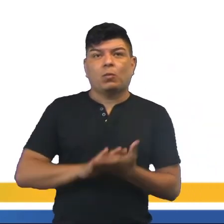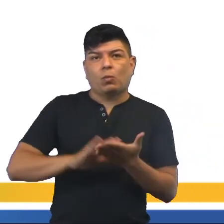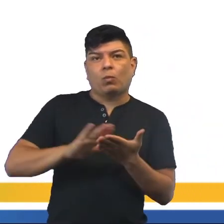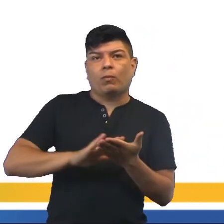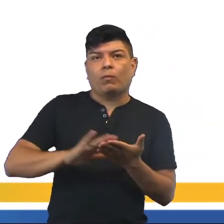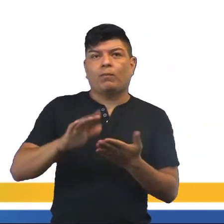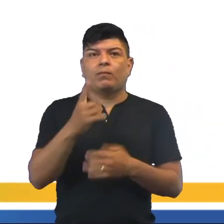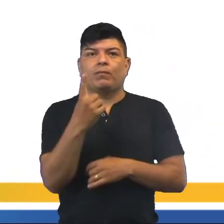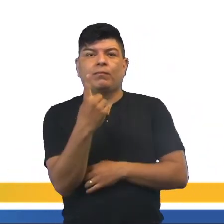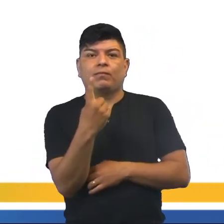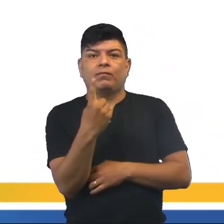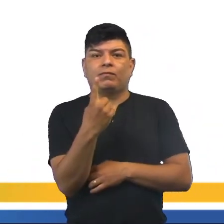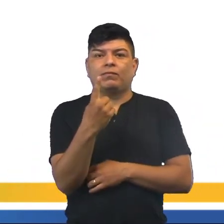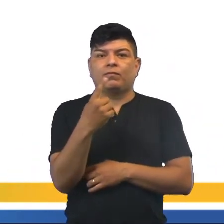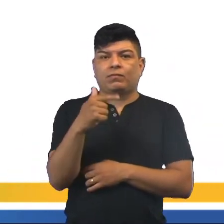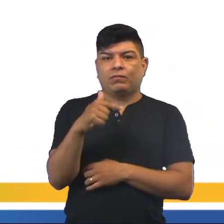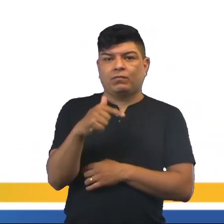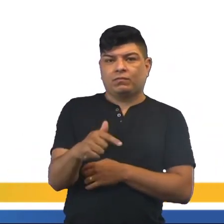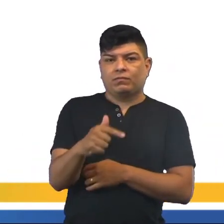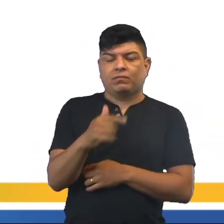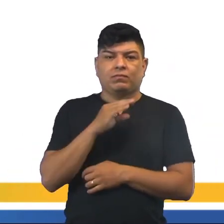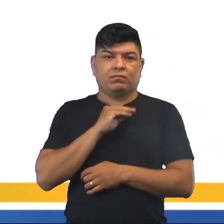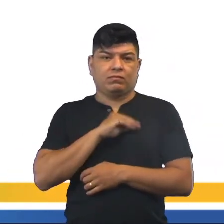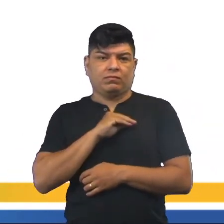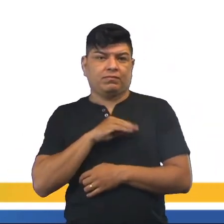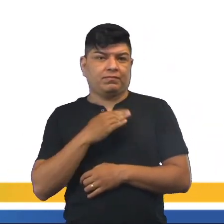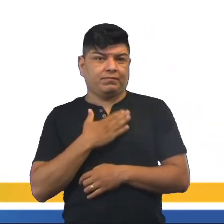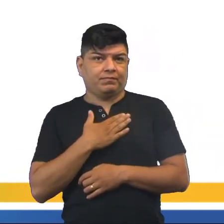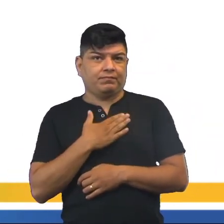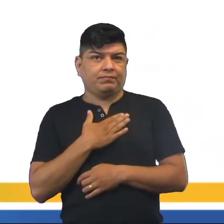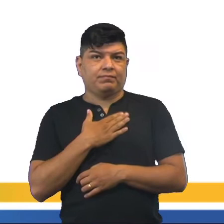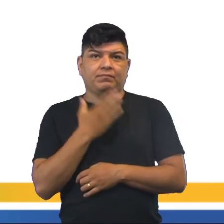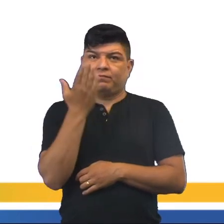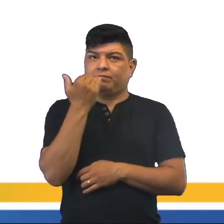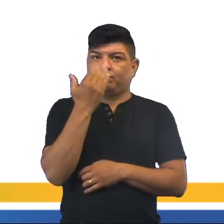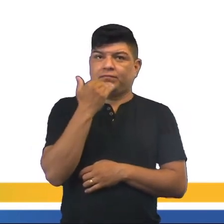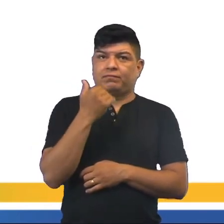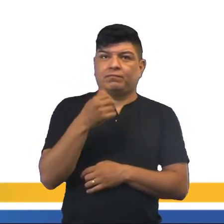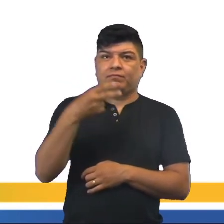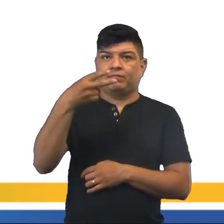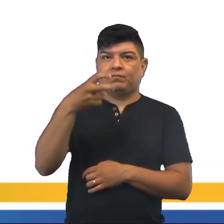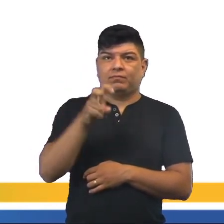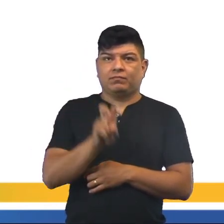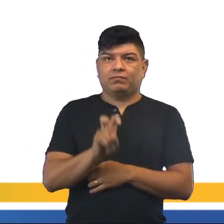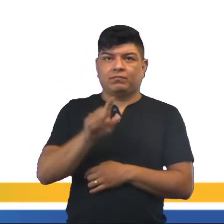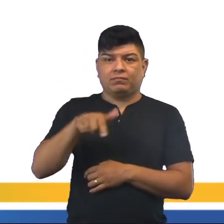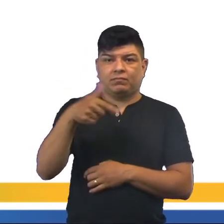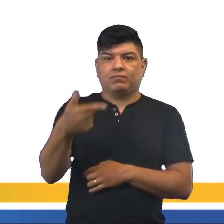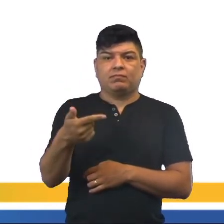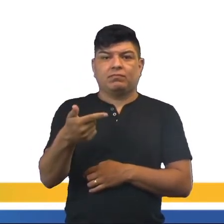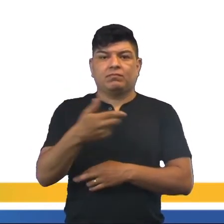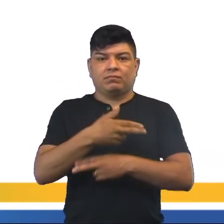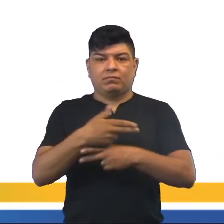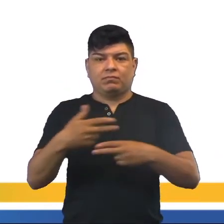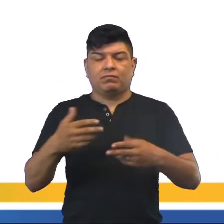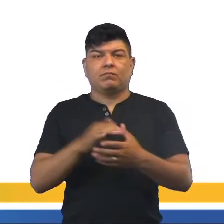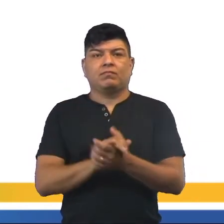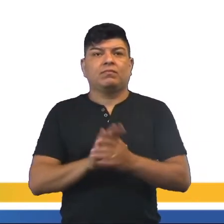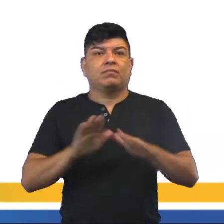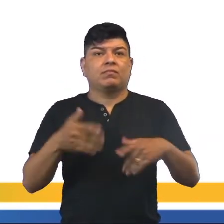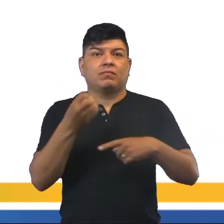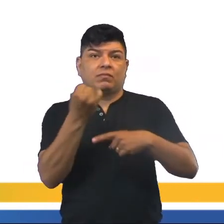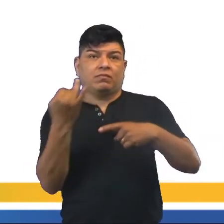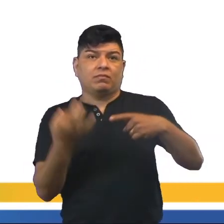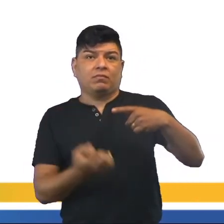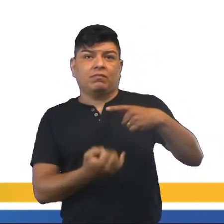É, gastei 1 sétimo do meu salário com alimentação e 2 quintos com as demais despesas. Que fração do meu